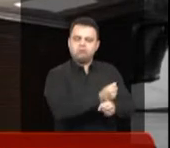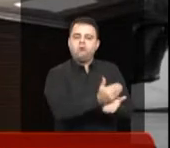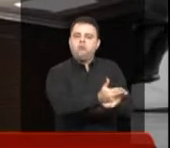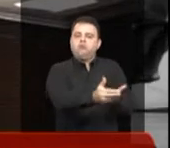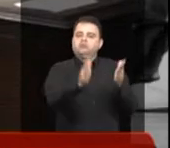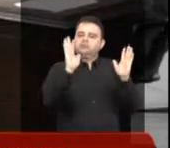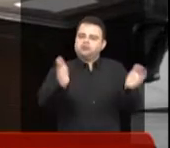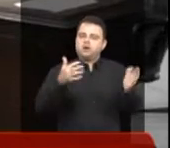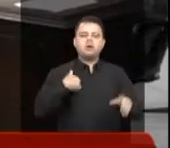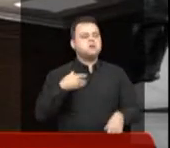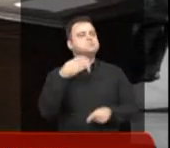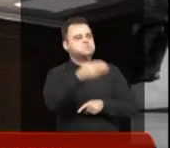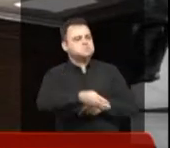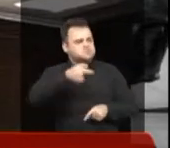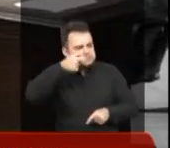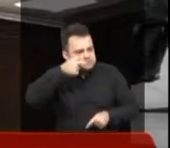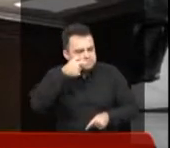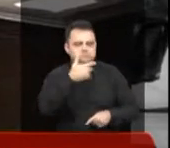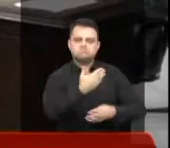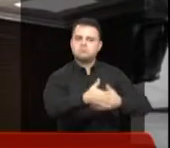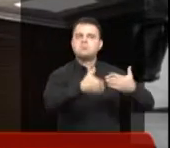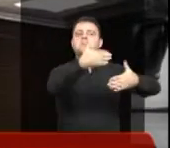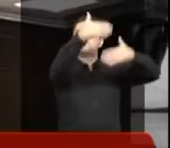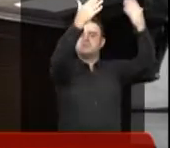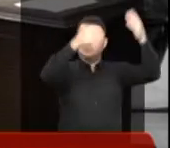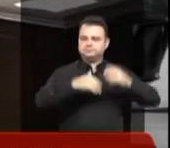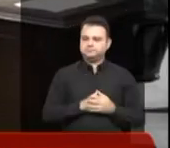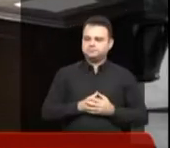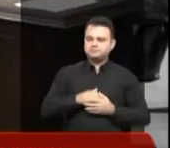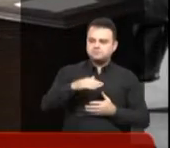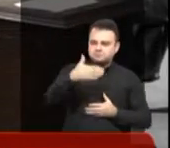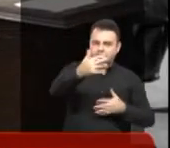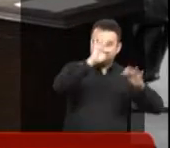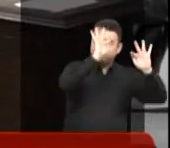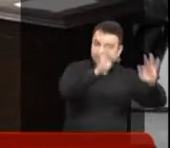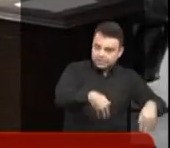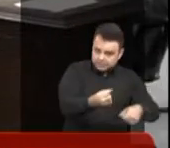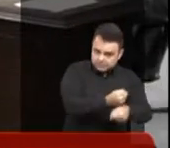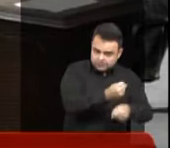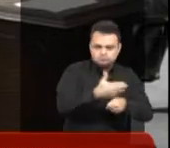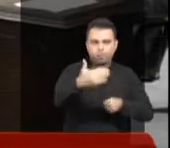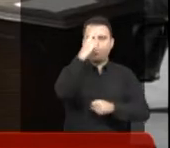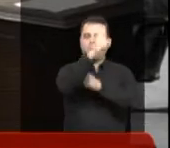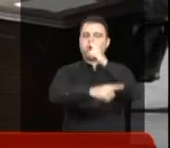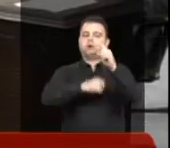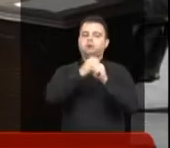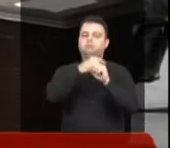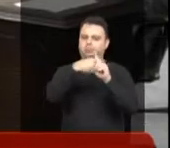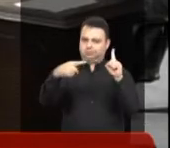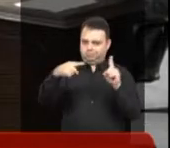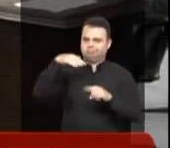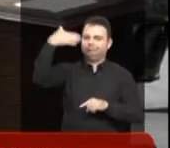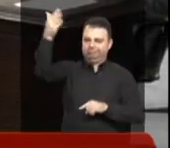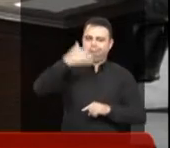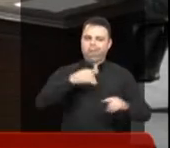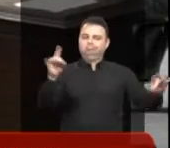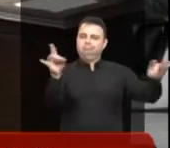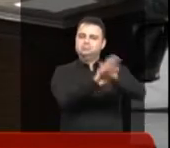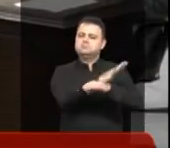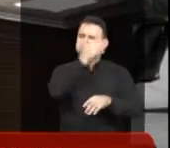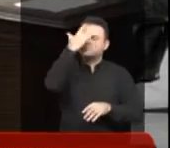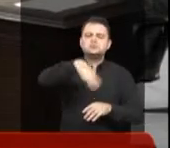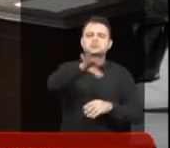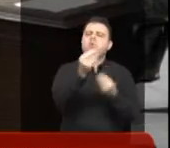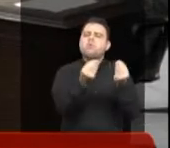recentemente, as obras estão indo de vento em poupa. E tem previsão para a conclusão desse trabalho? Um ano e meio. Um ano e meio. E